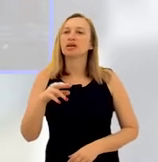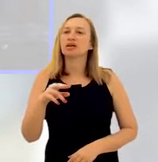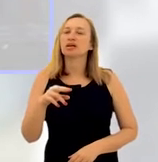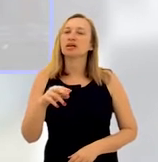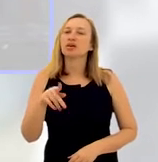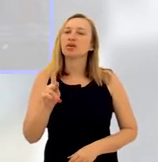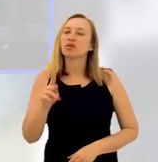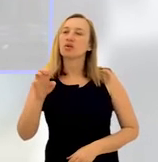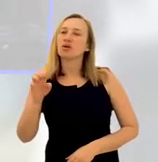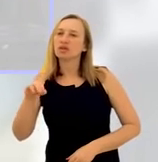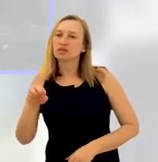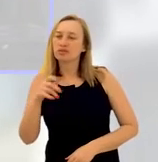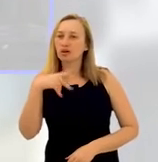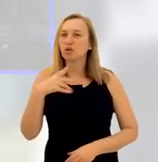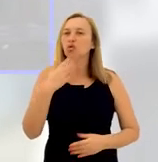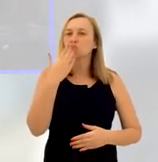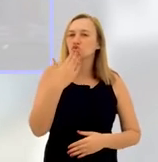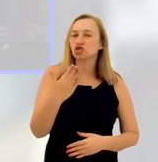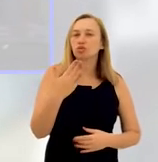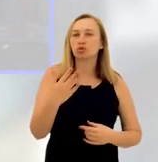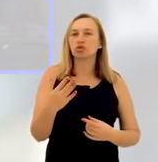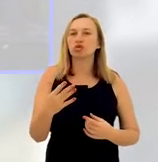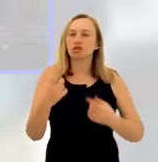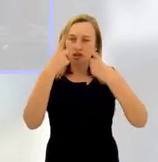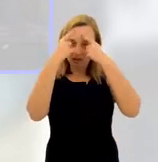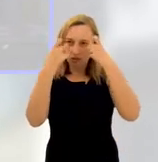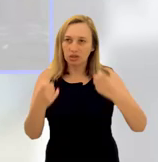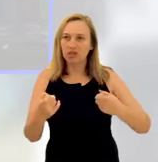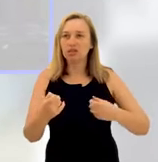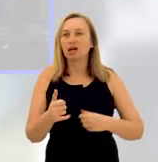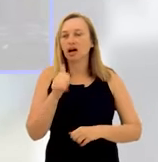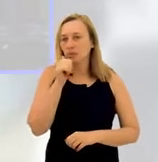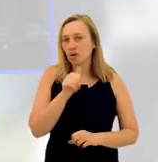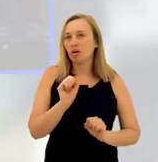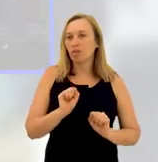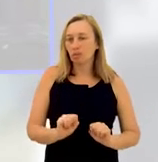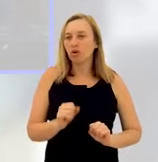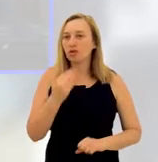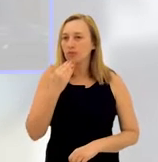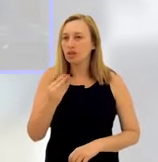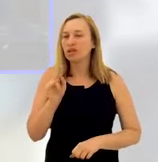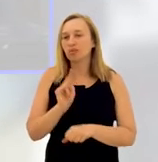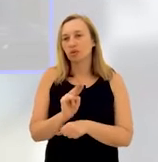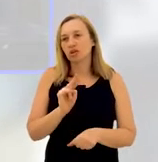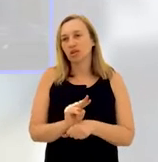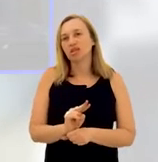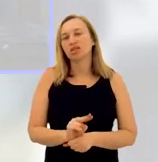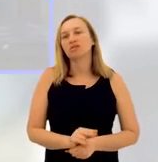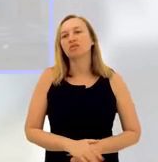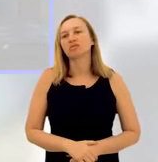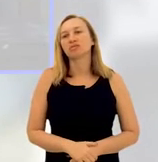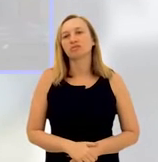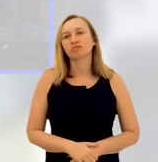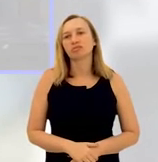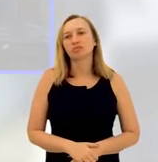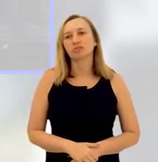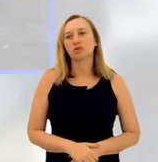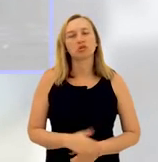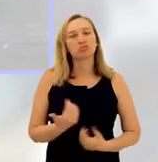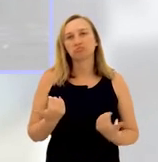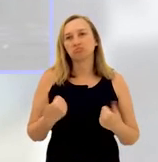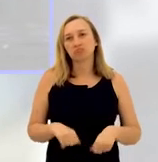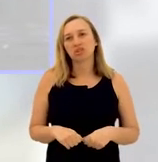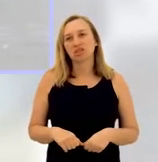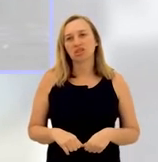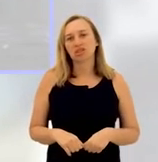adiantou aí, né, quais são os tipos de violência que a mulher pode aí solicitar uma medida protetiva, né,